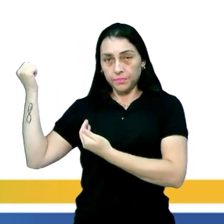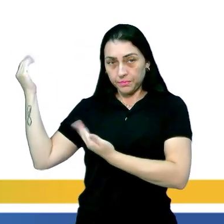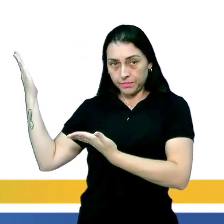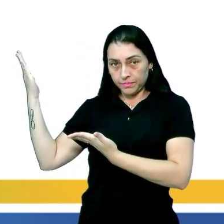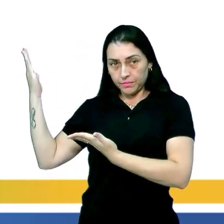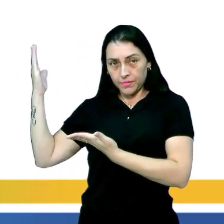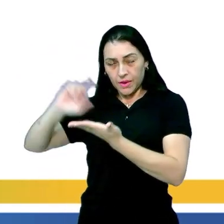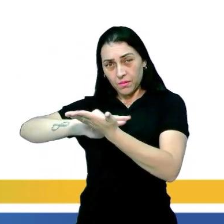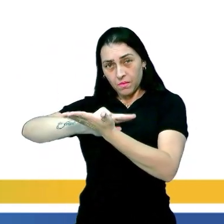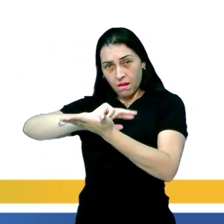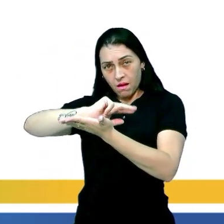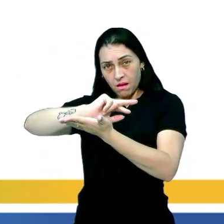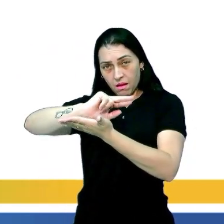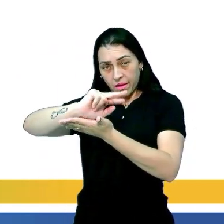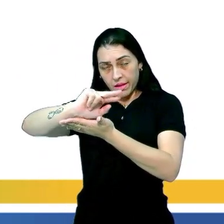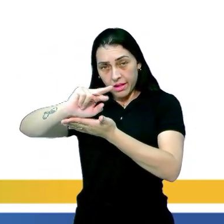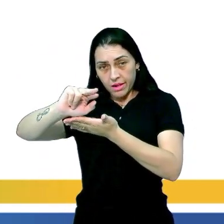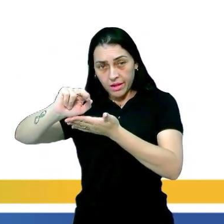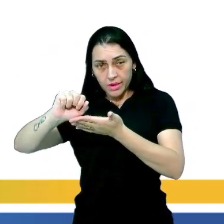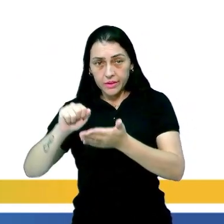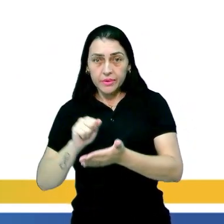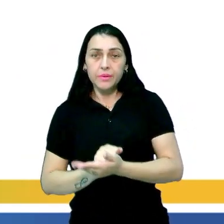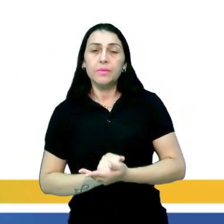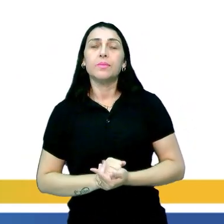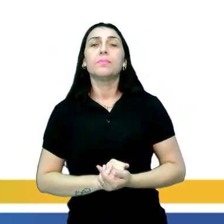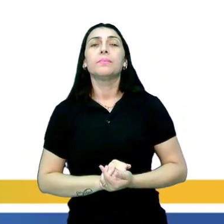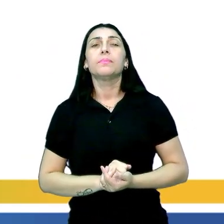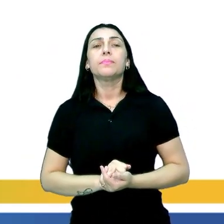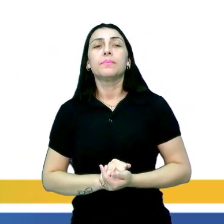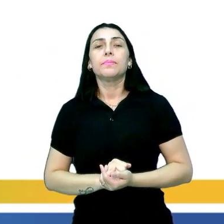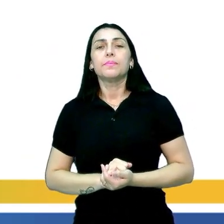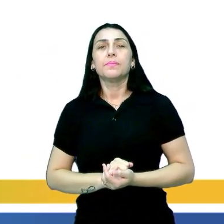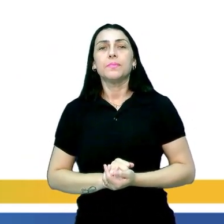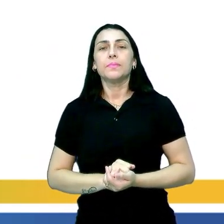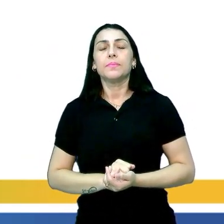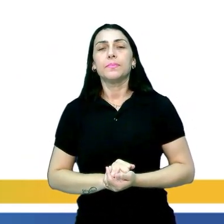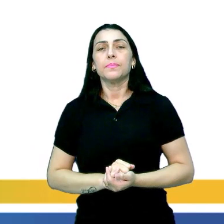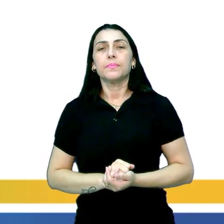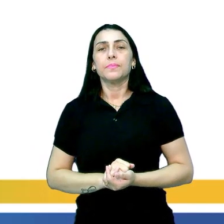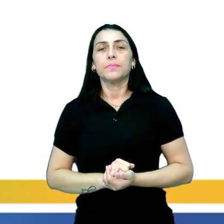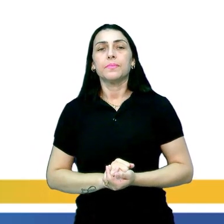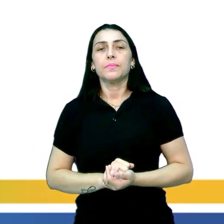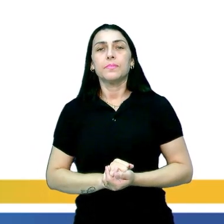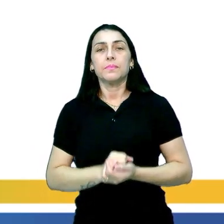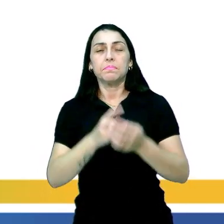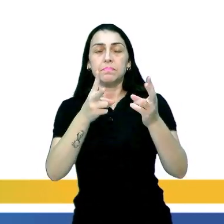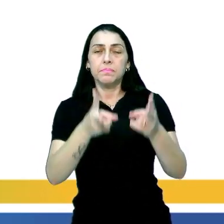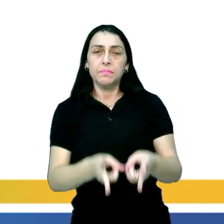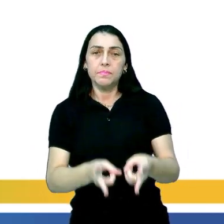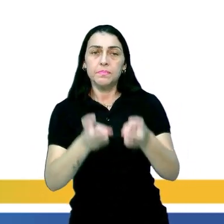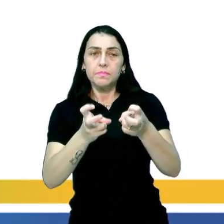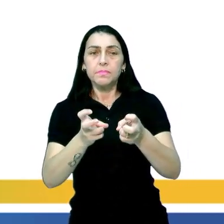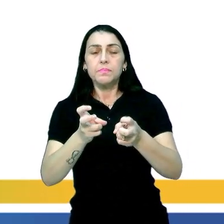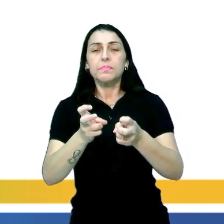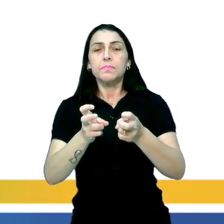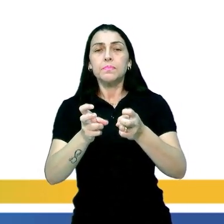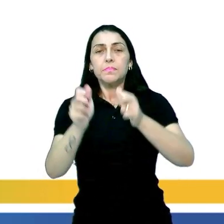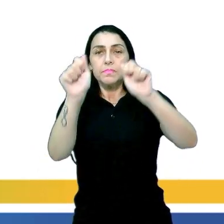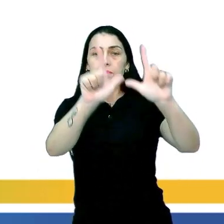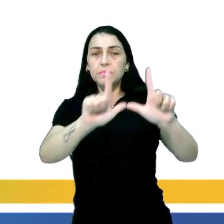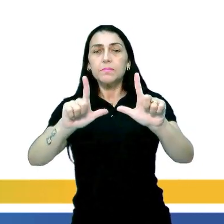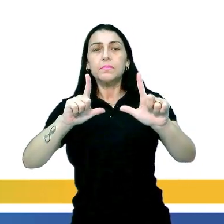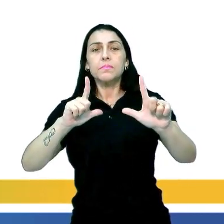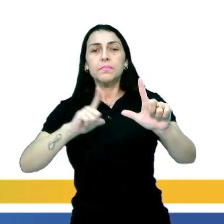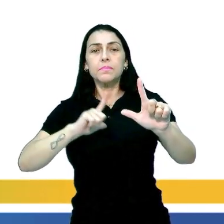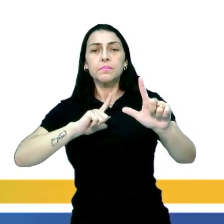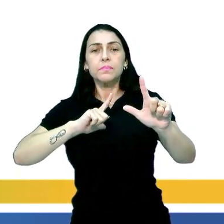YouTube and its varieties. O YouTube e as suas variedades. Observem aí que na tela vocês têm um